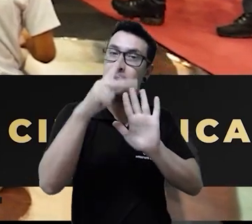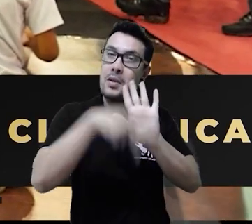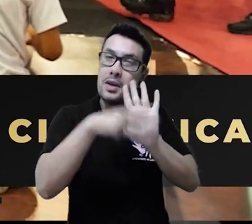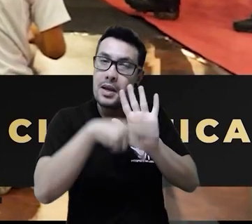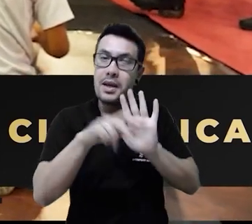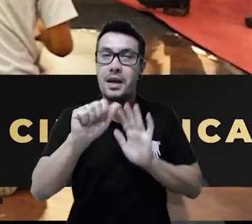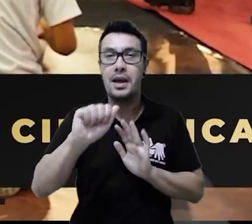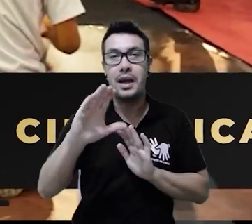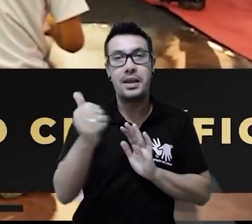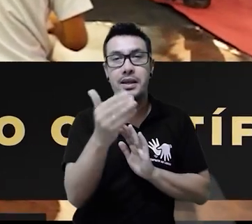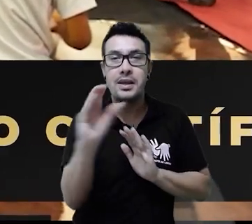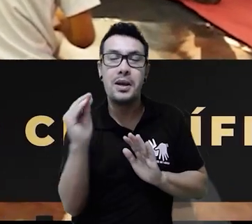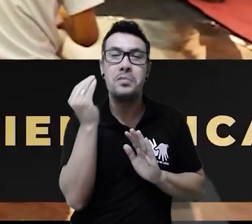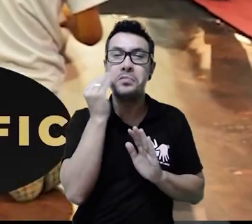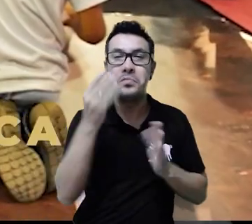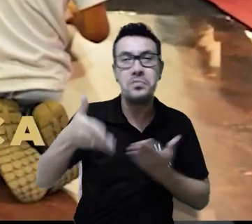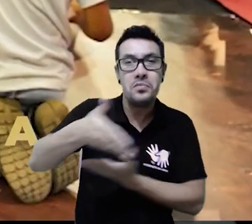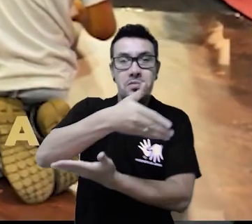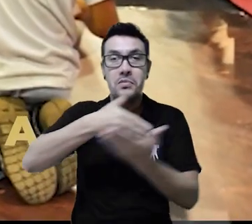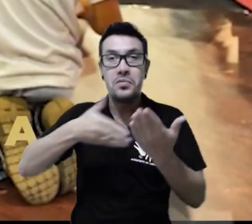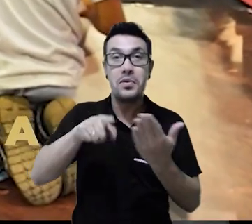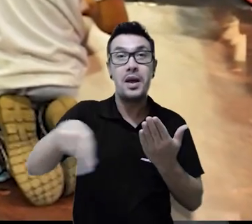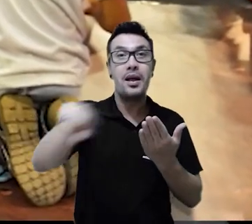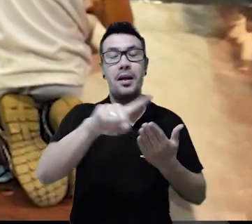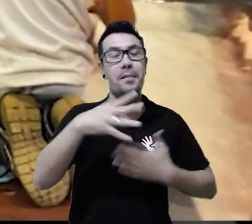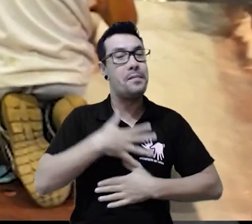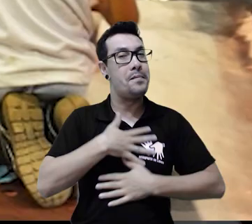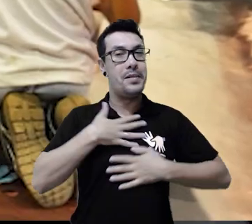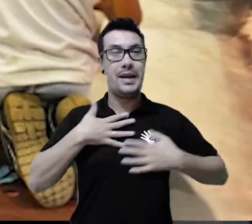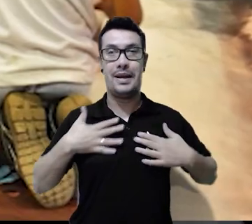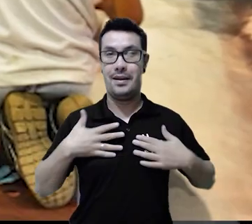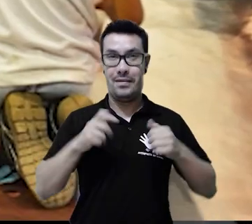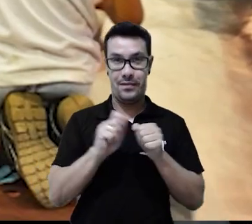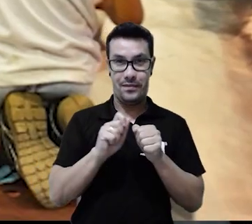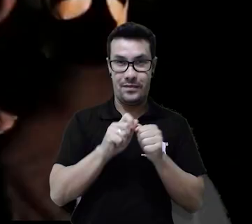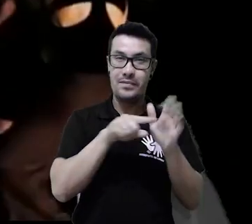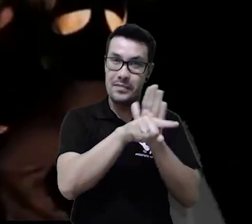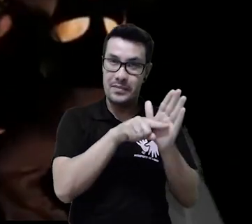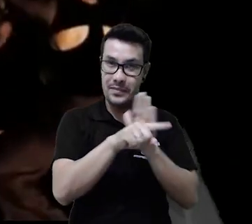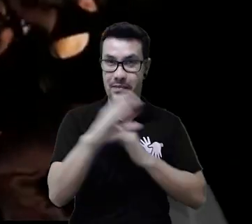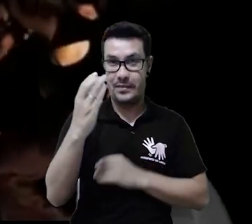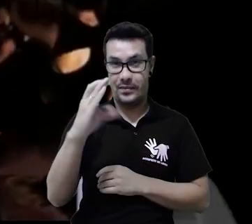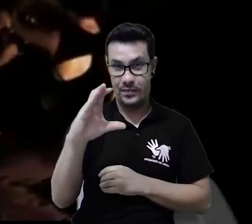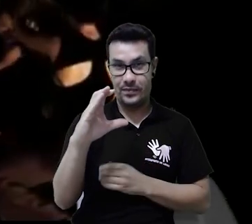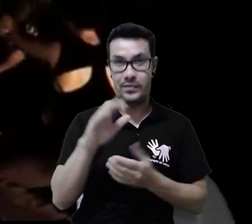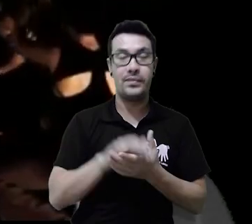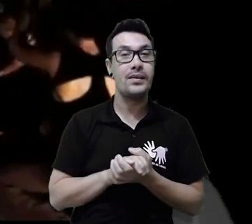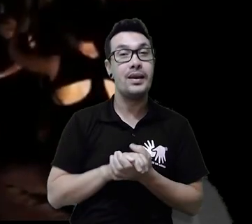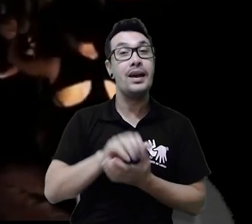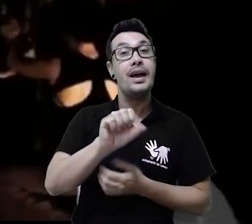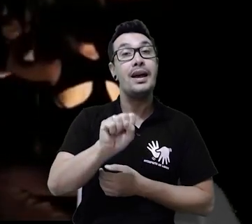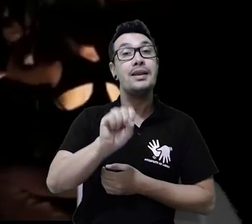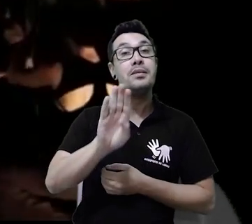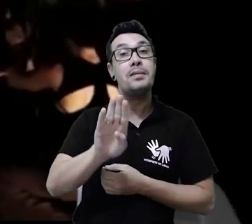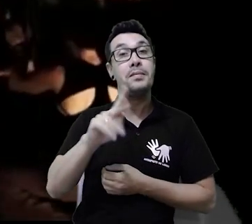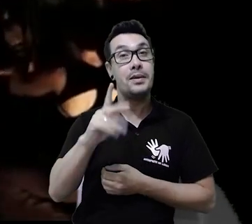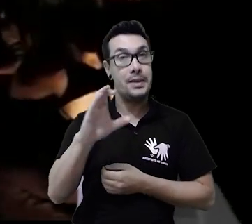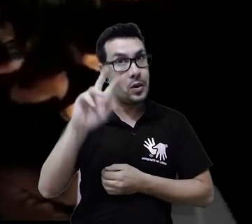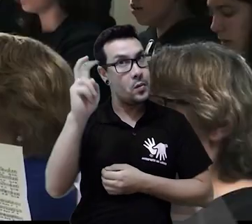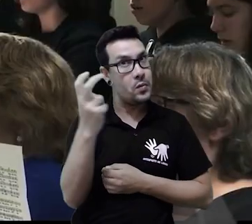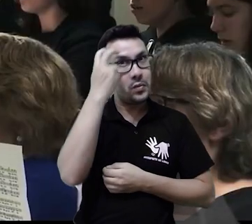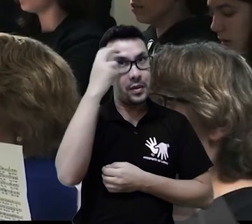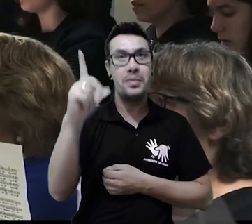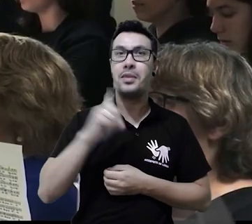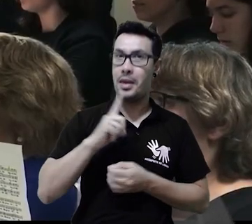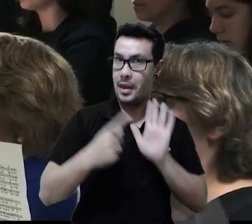experimentos interativos que despertam o prazer de fazer ciência. Durante a SBPC Cultural, apresentações